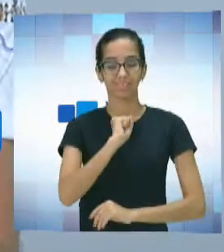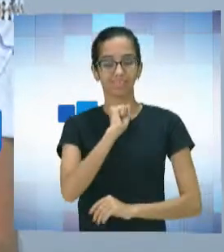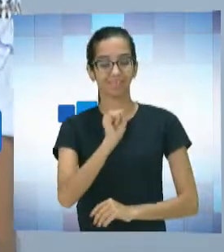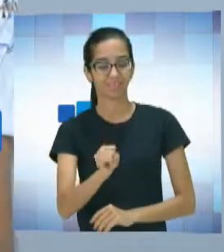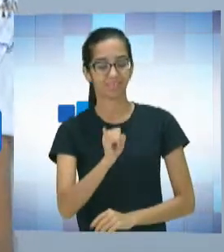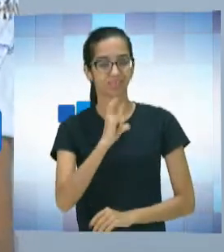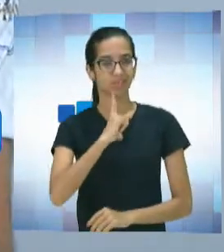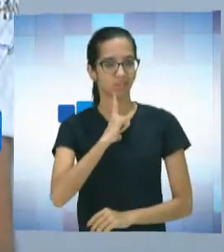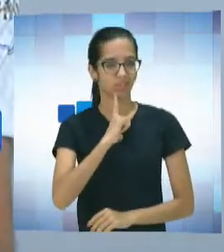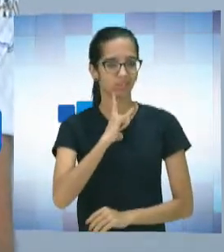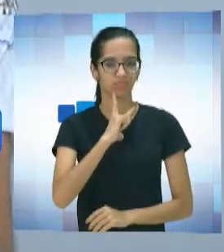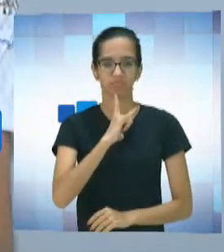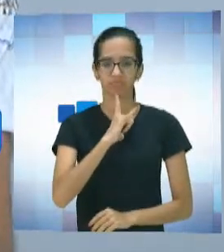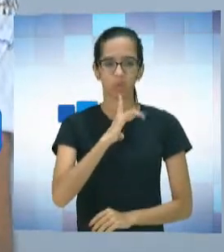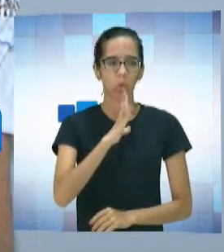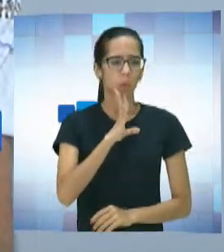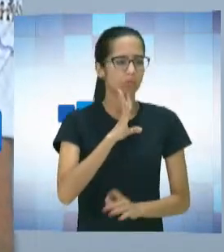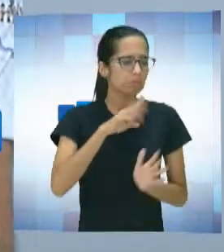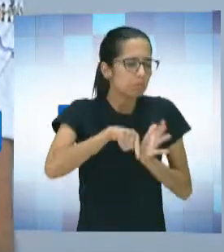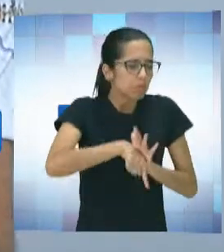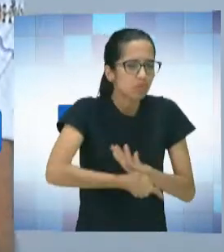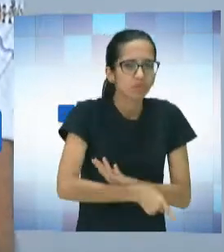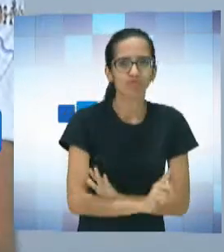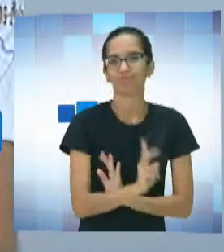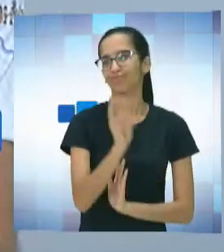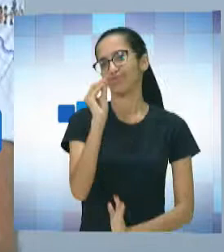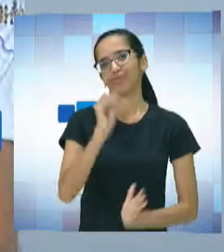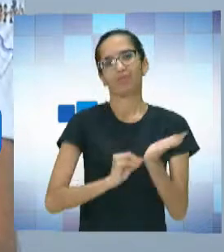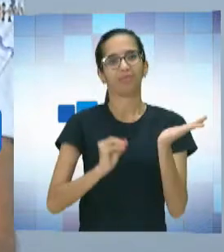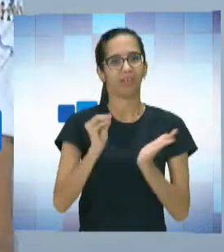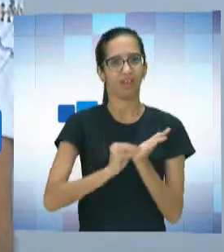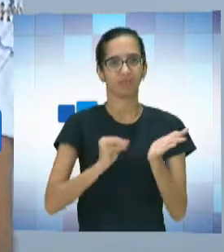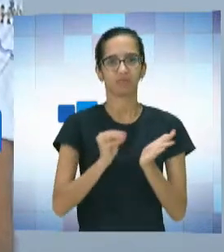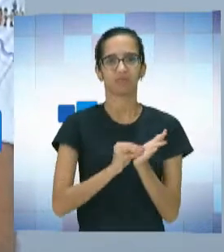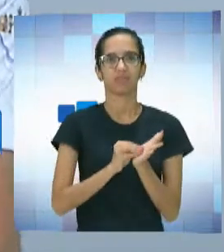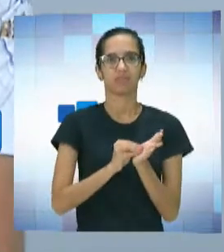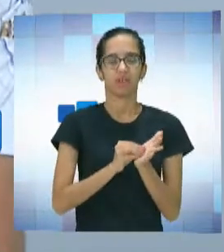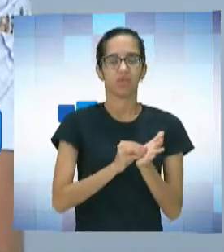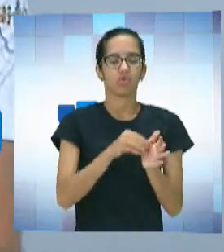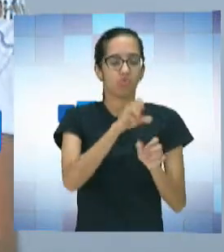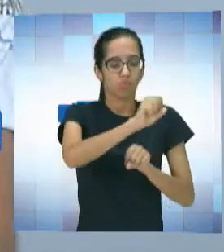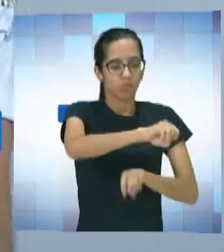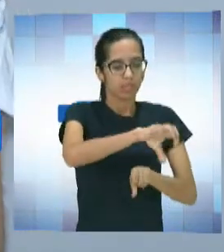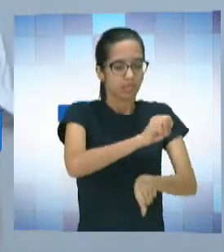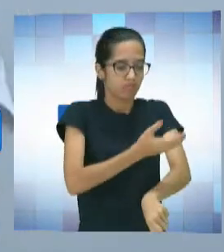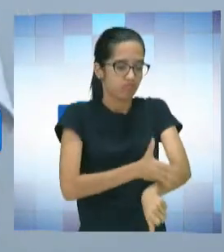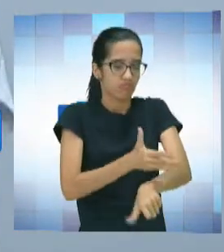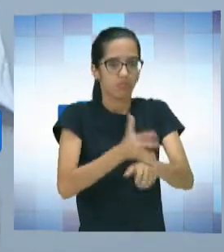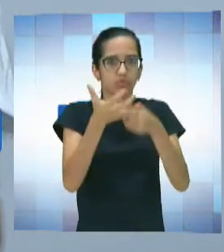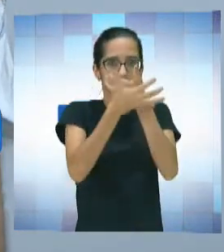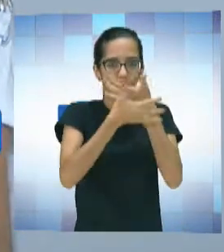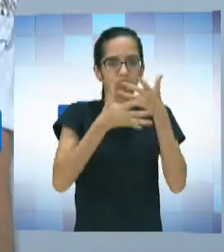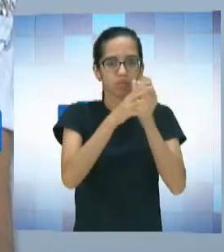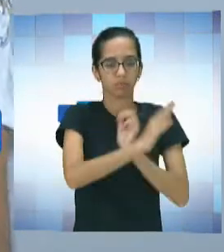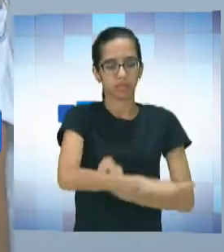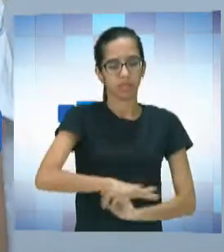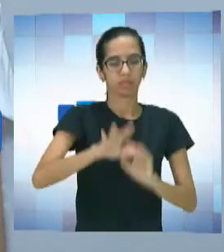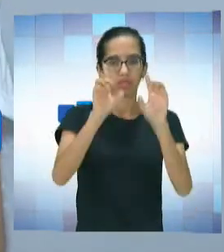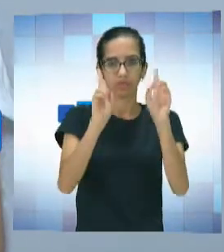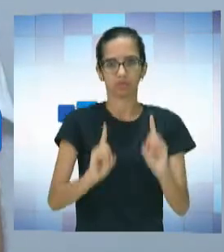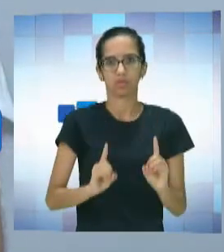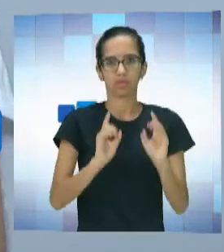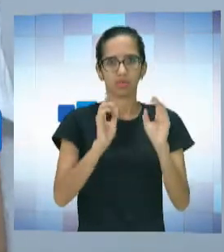profissionais, não tinha nenhum conhecimento profundo nessa área de ensino e música para crianças com deficiência,